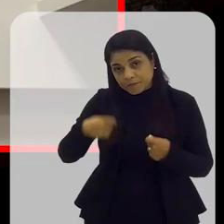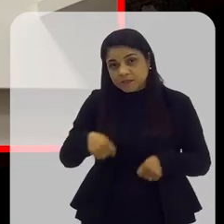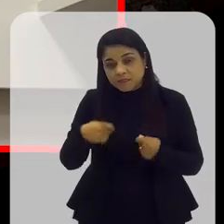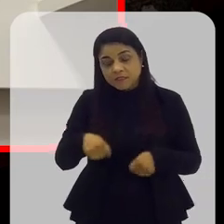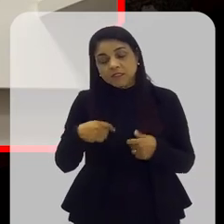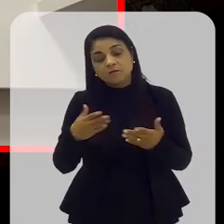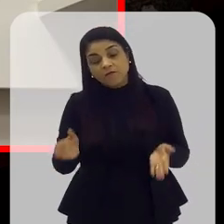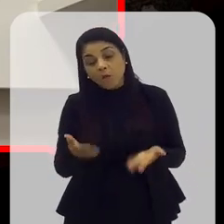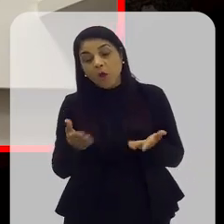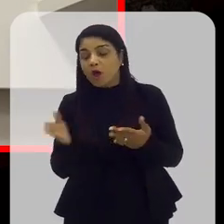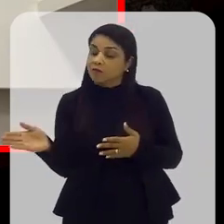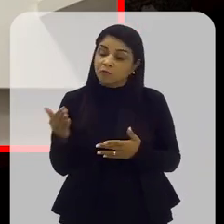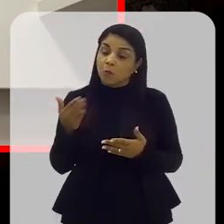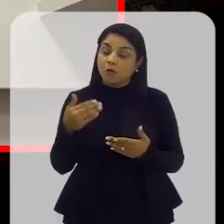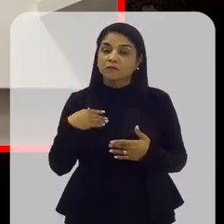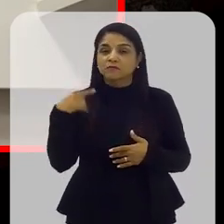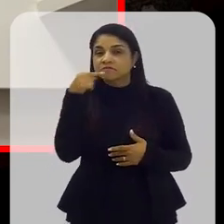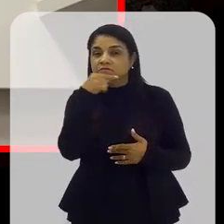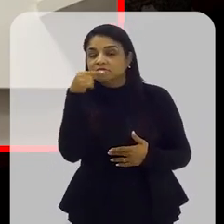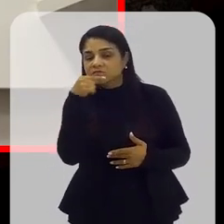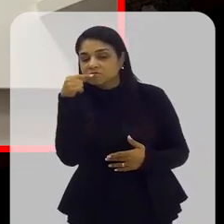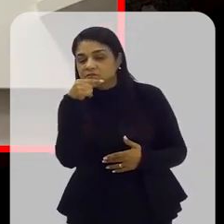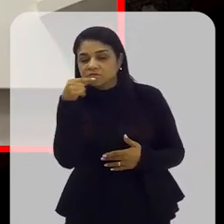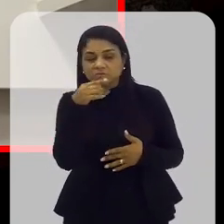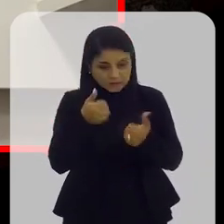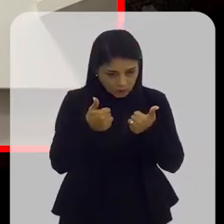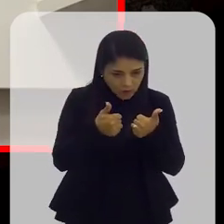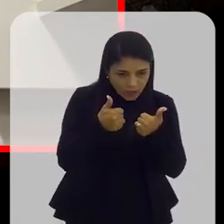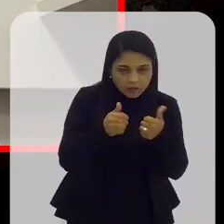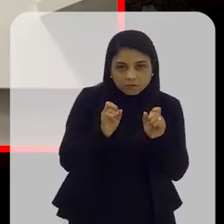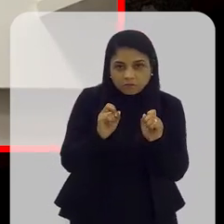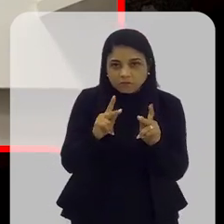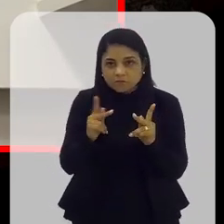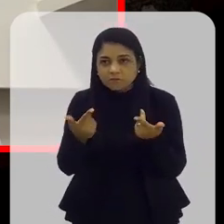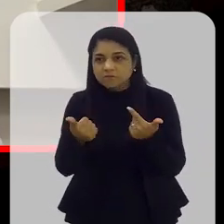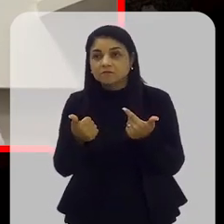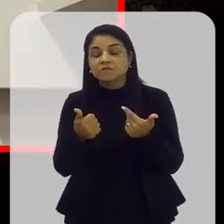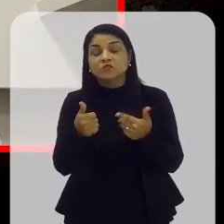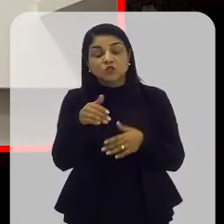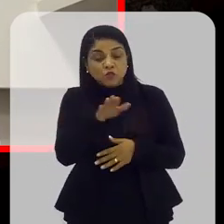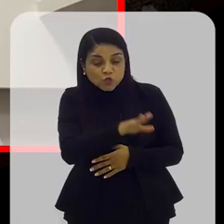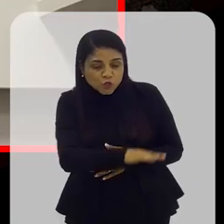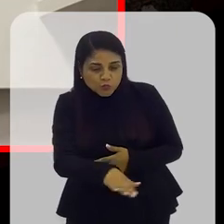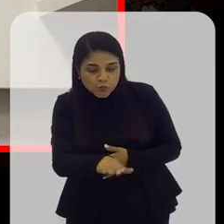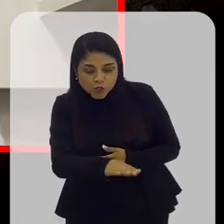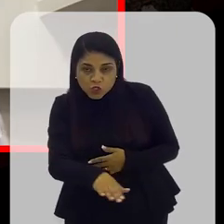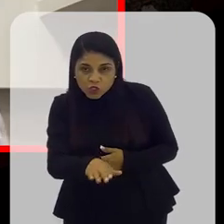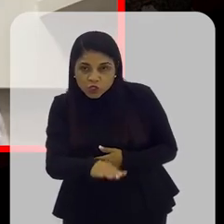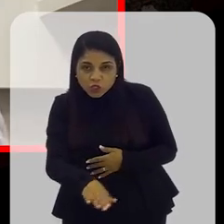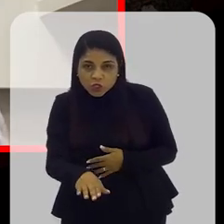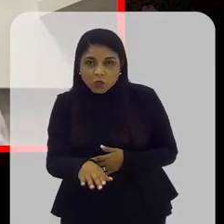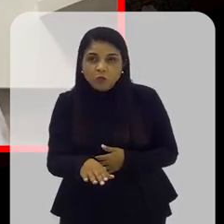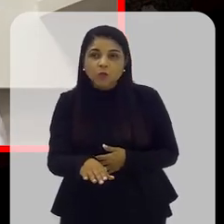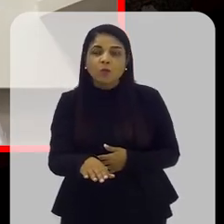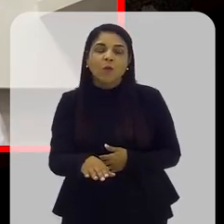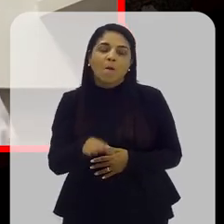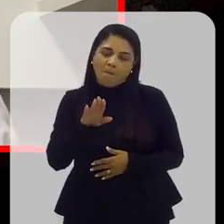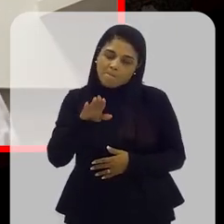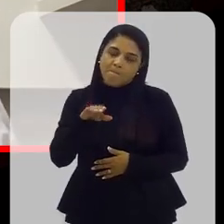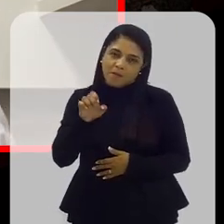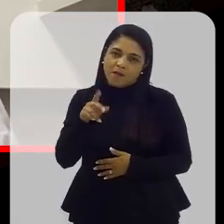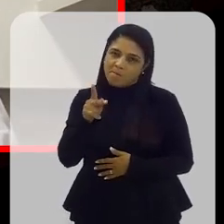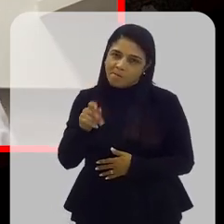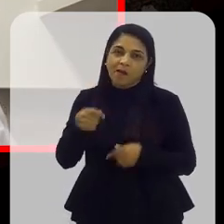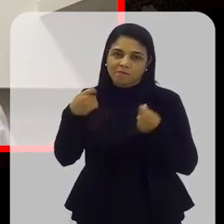só com uma supervisão mesmo, de checar depois da escovação e ver se está tudo em ordem. Mas, nos pequenos, ela é feita